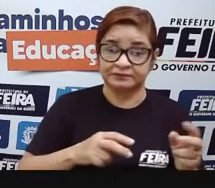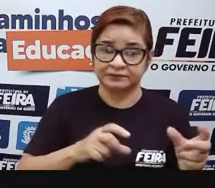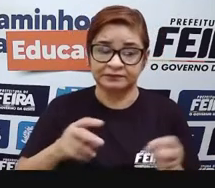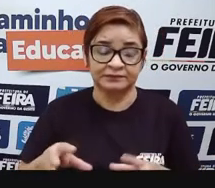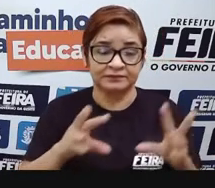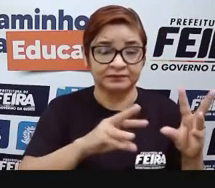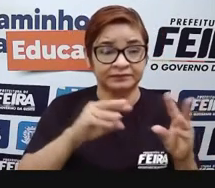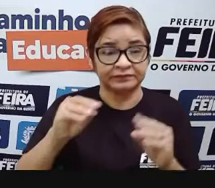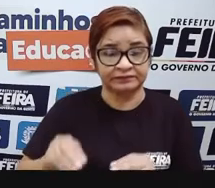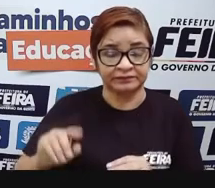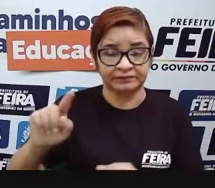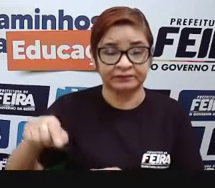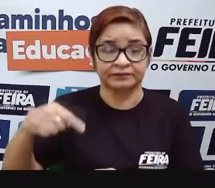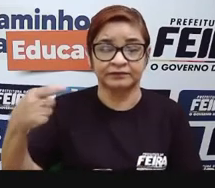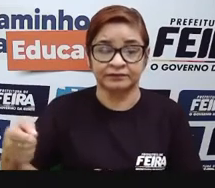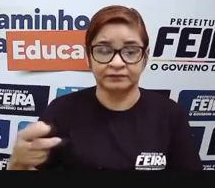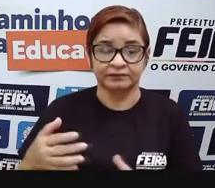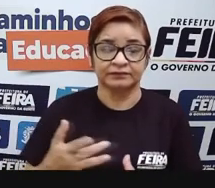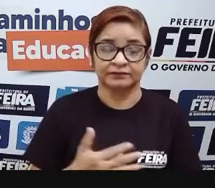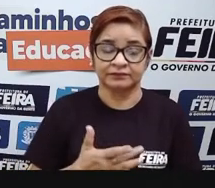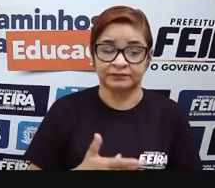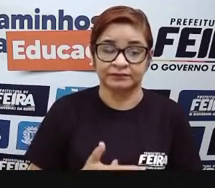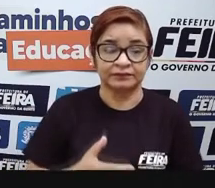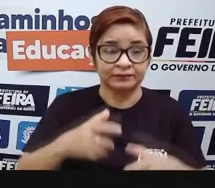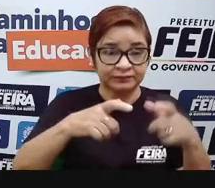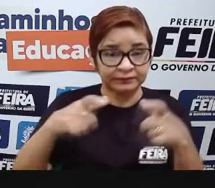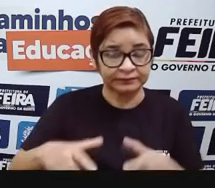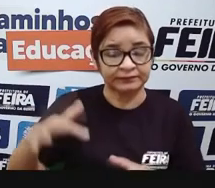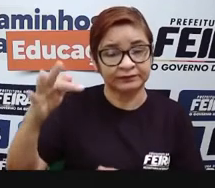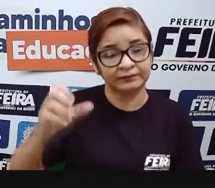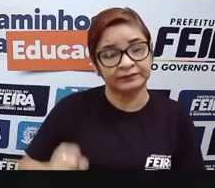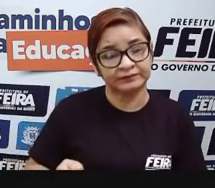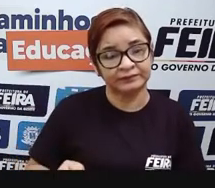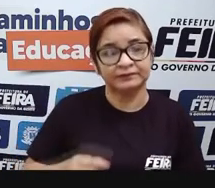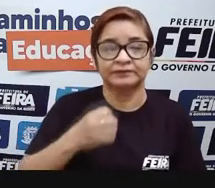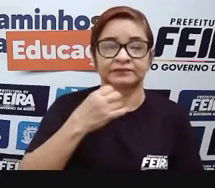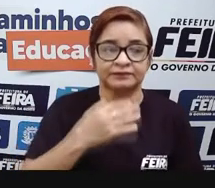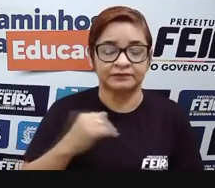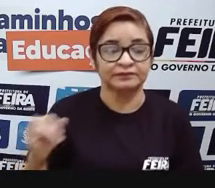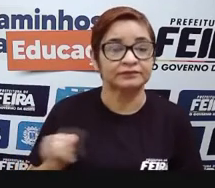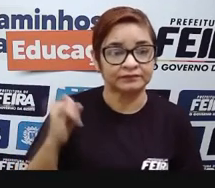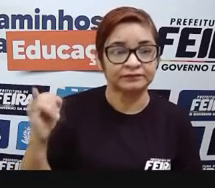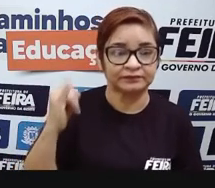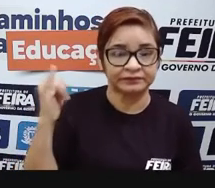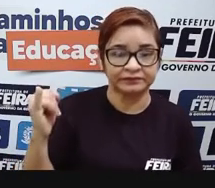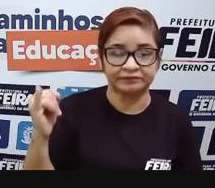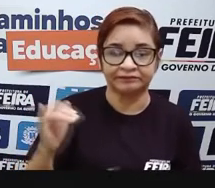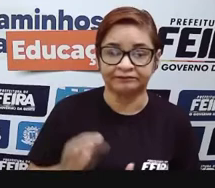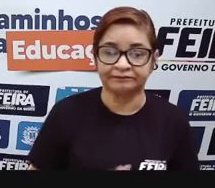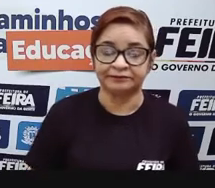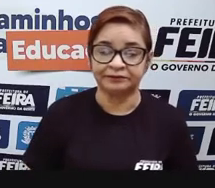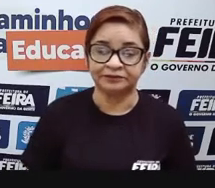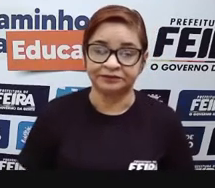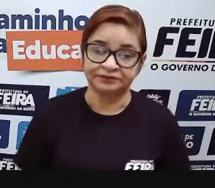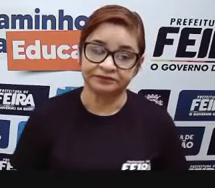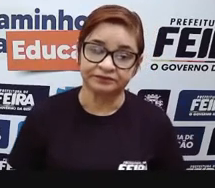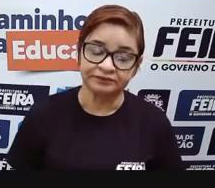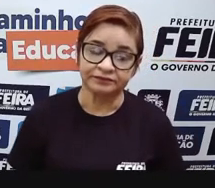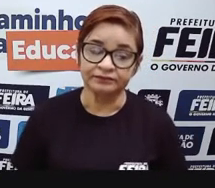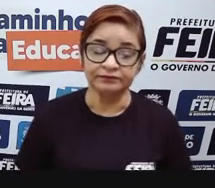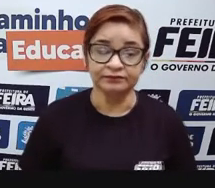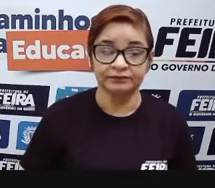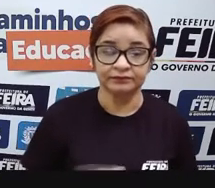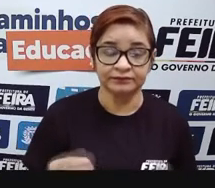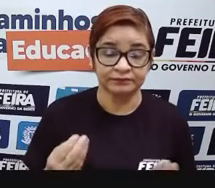levar para outros locais. Então, essa localização facilita muito o comércio de feira. Por isso que a fonte,